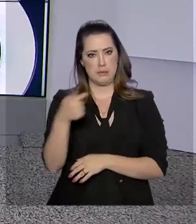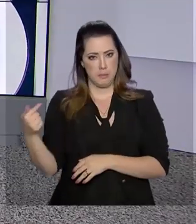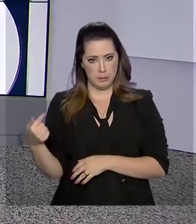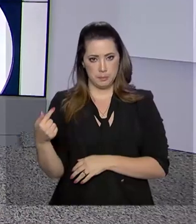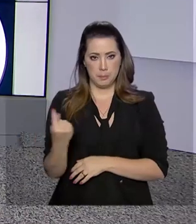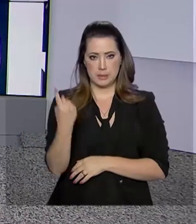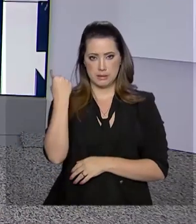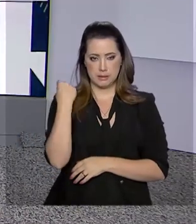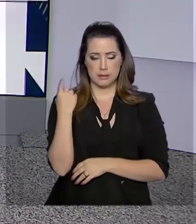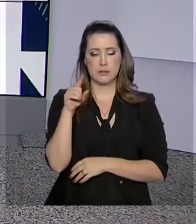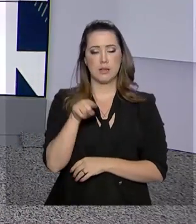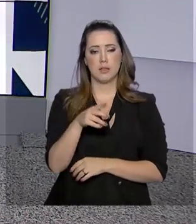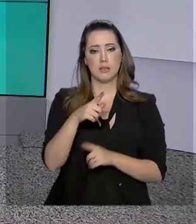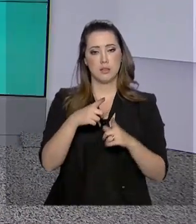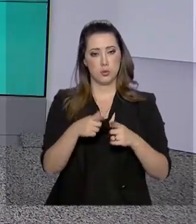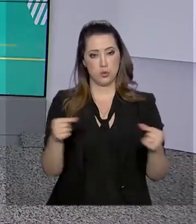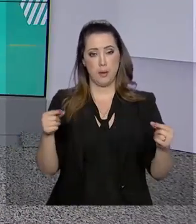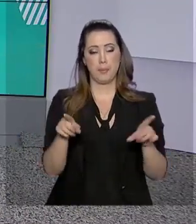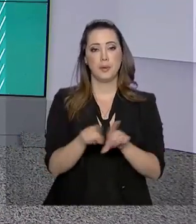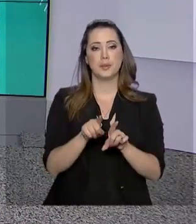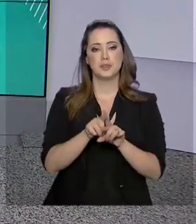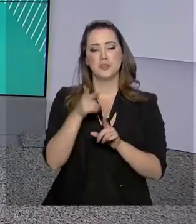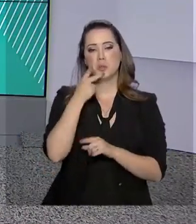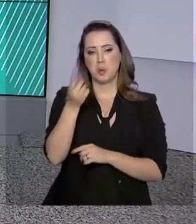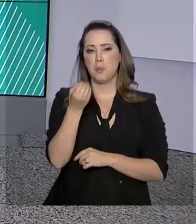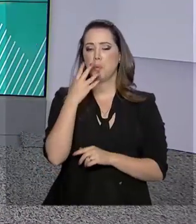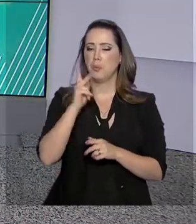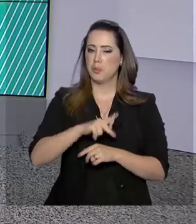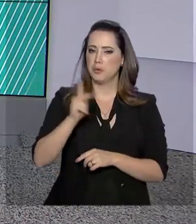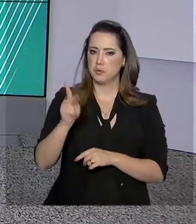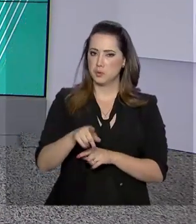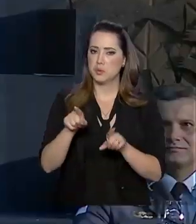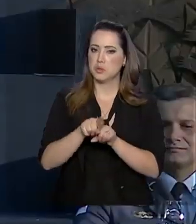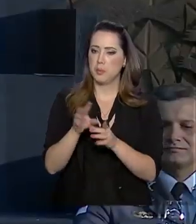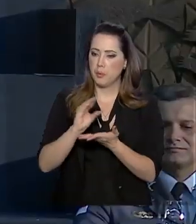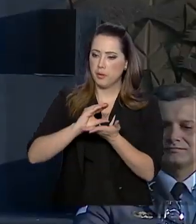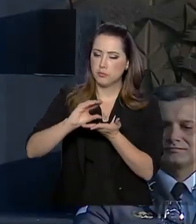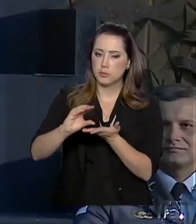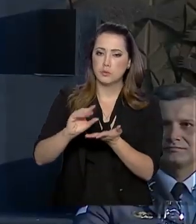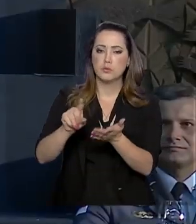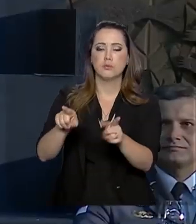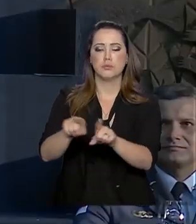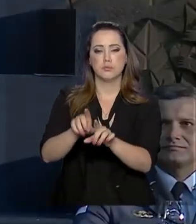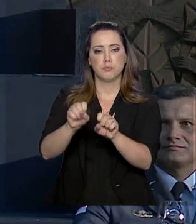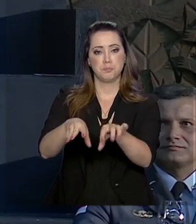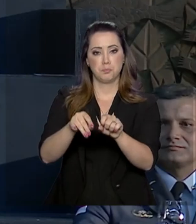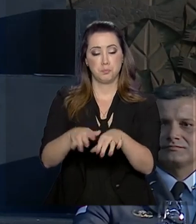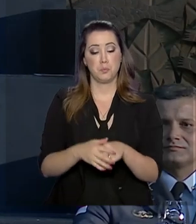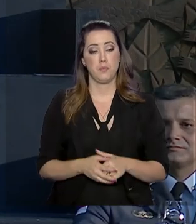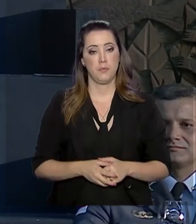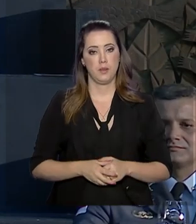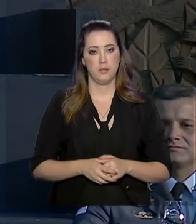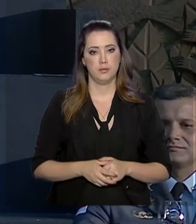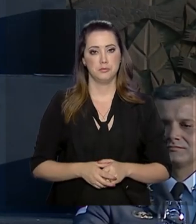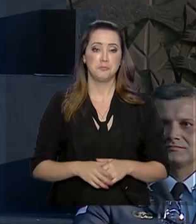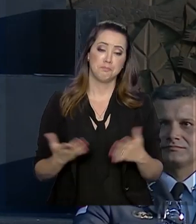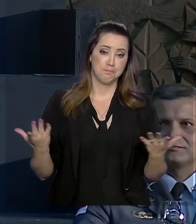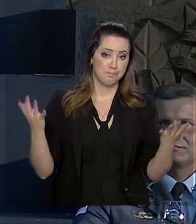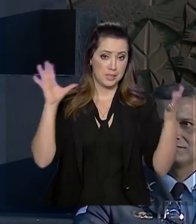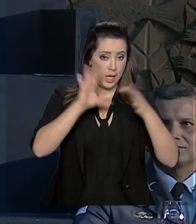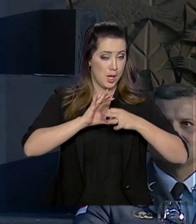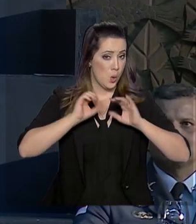educação é também garantir bons professores em sala de aula. A educação realmente liberta.